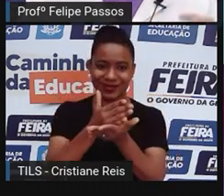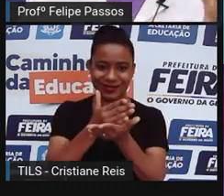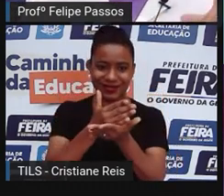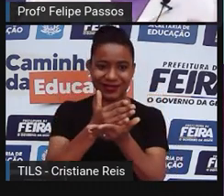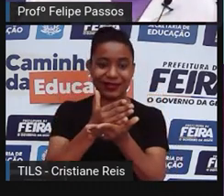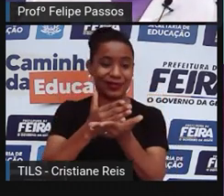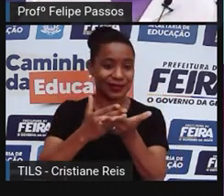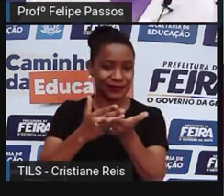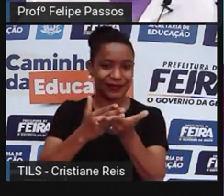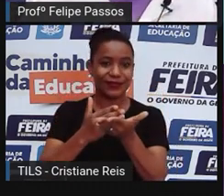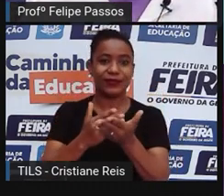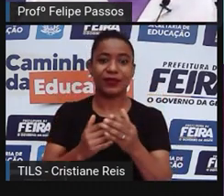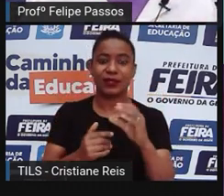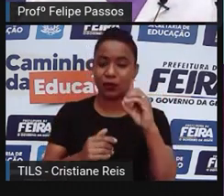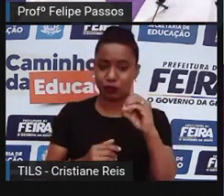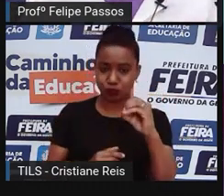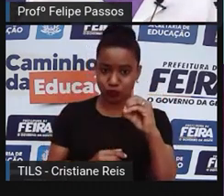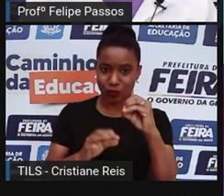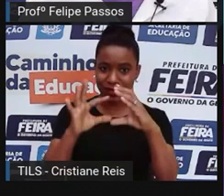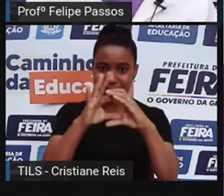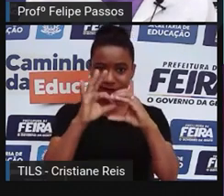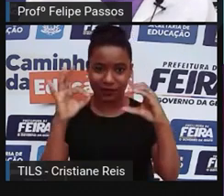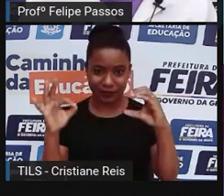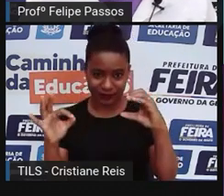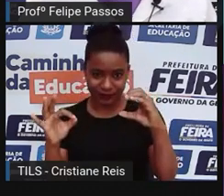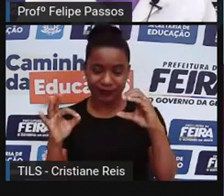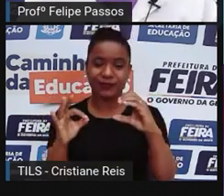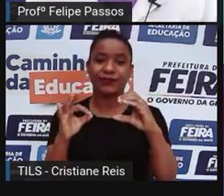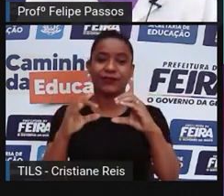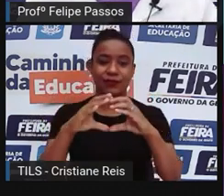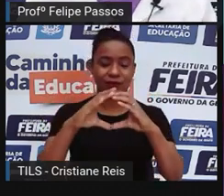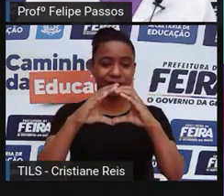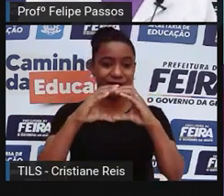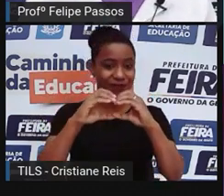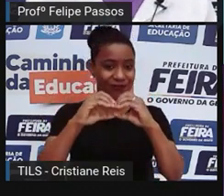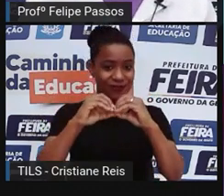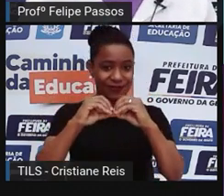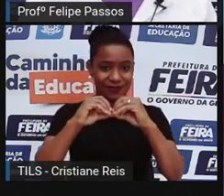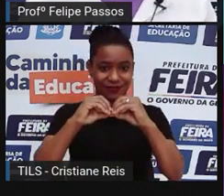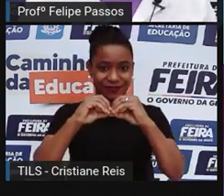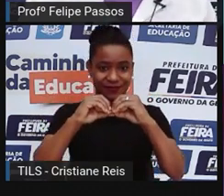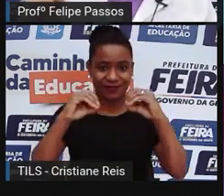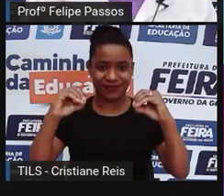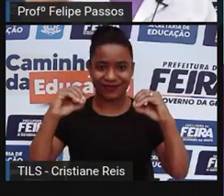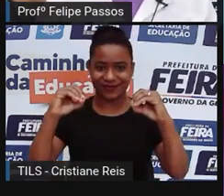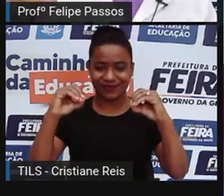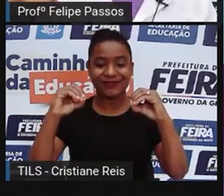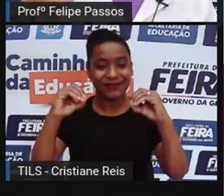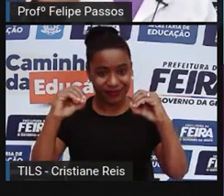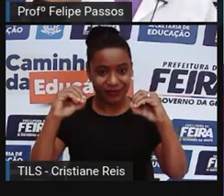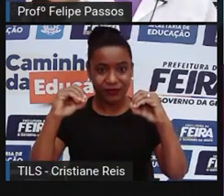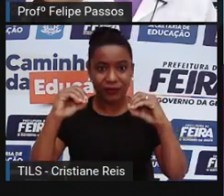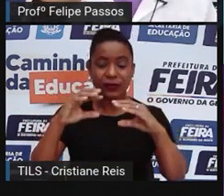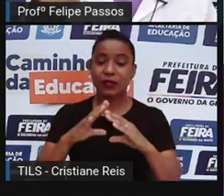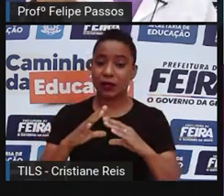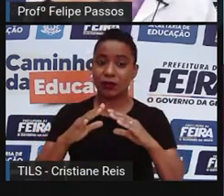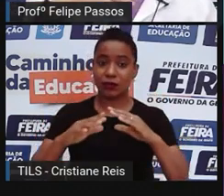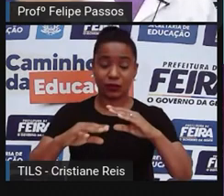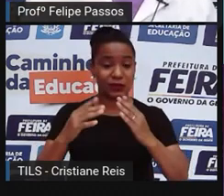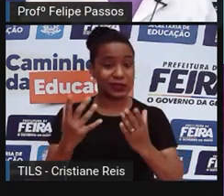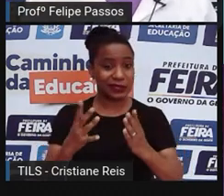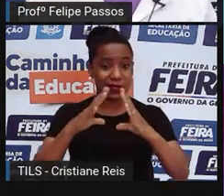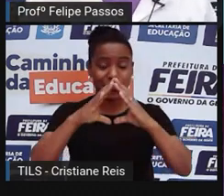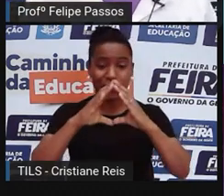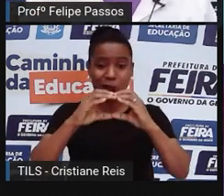aqui. Você tem uma célula inicial, ela se parte ao meio e se transformou em duas células. Se o organismo é unicelular,